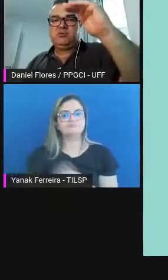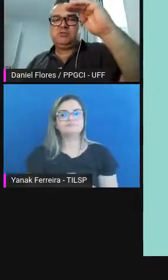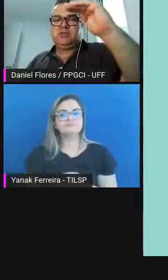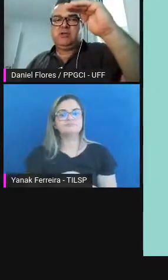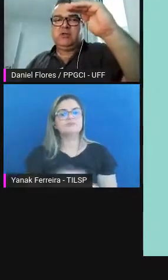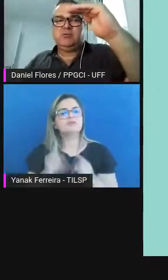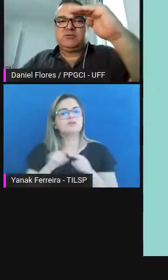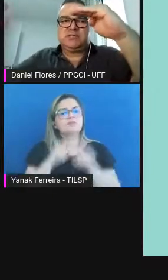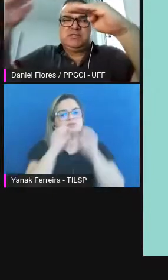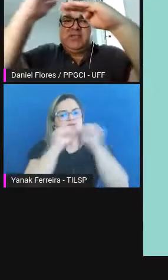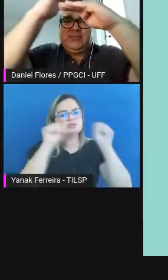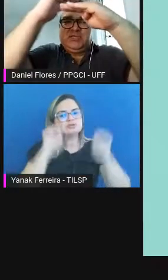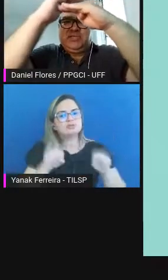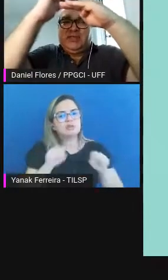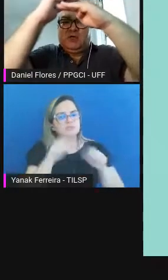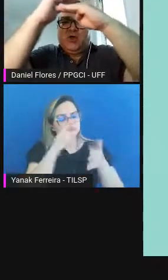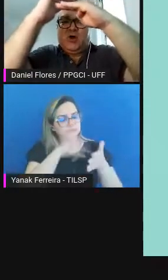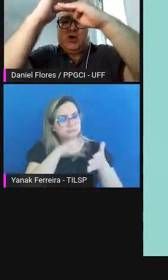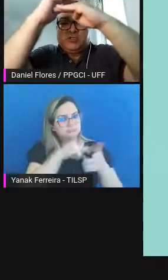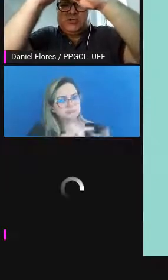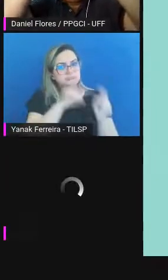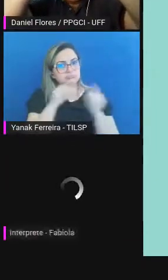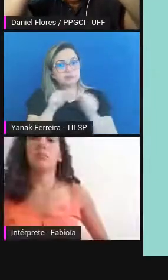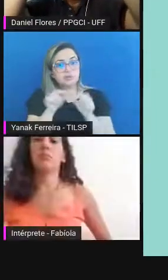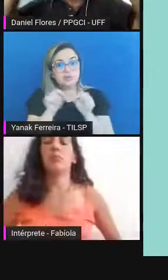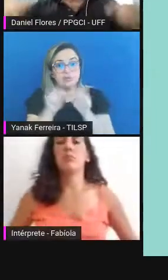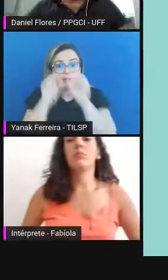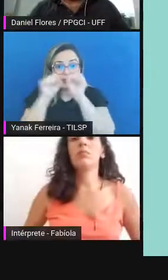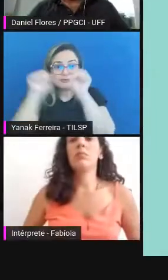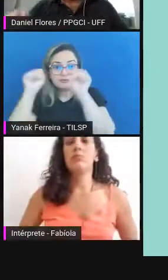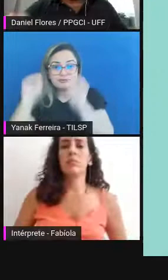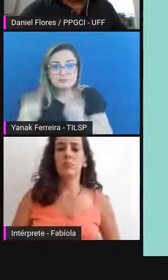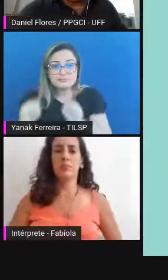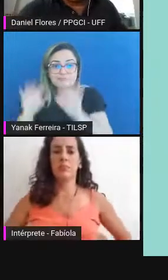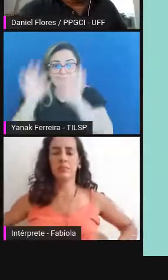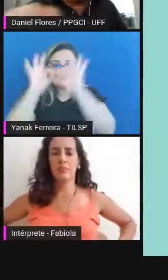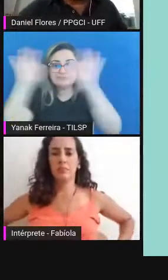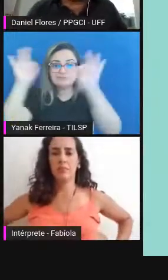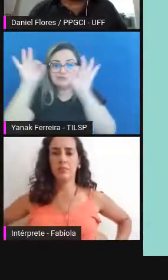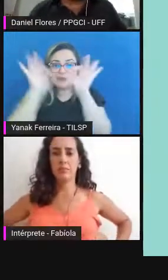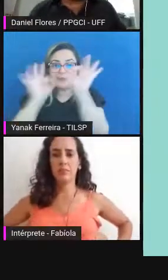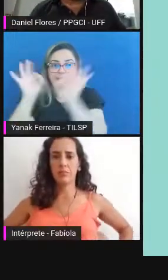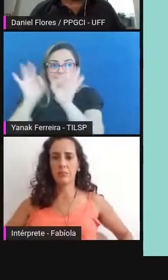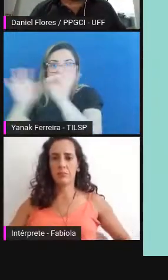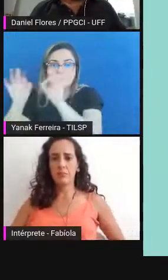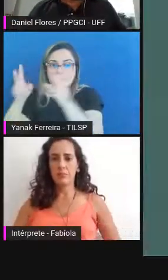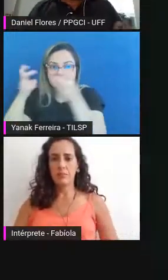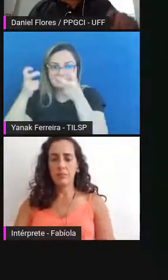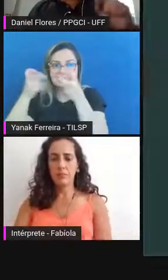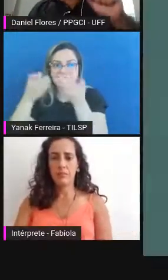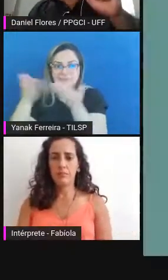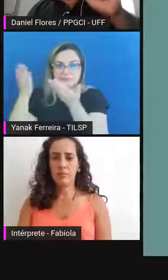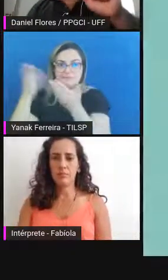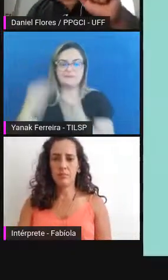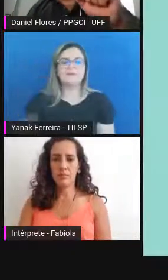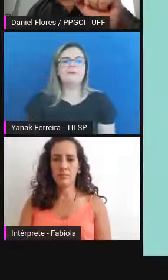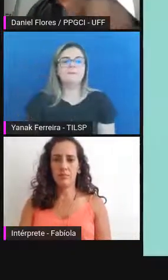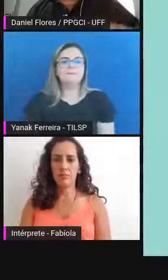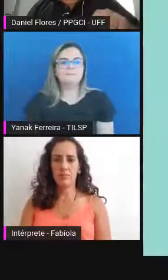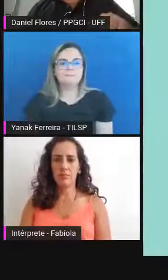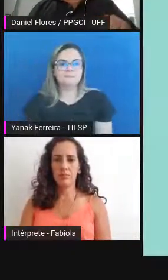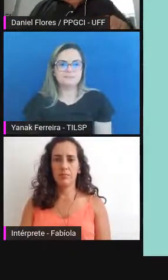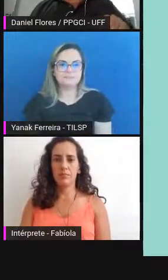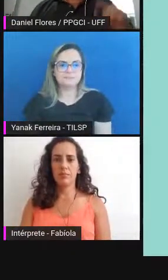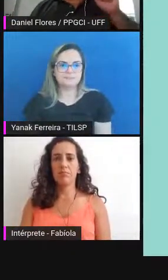documentos o sistema de negócio interoperado vejam ali e a